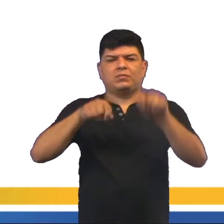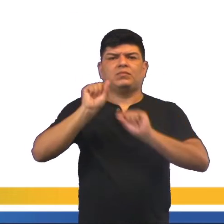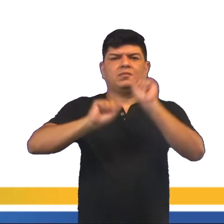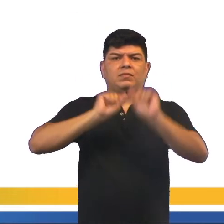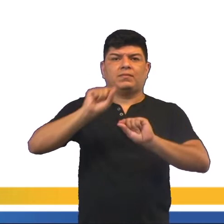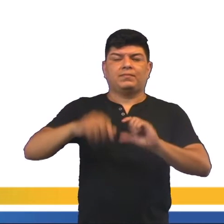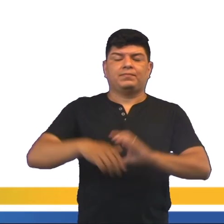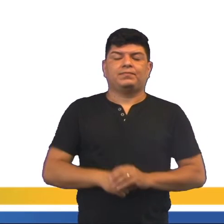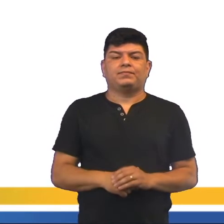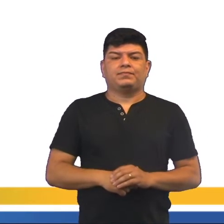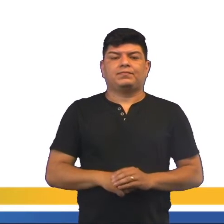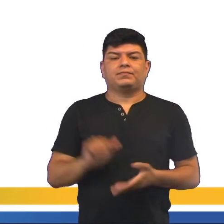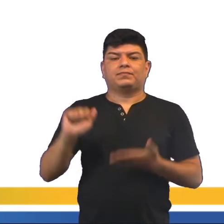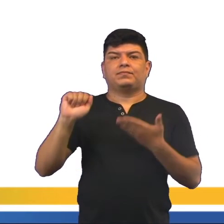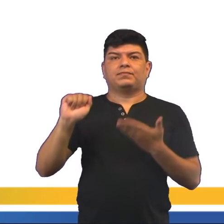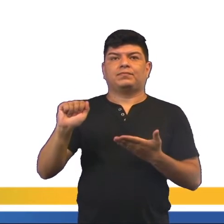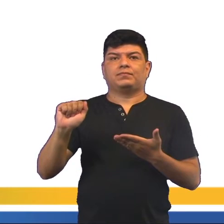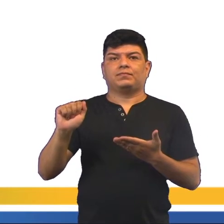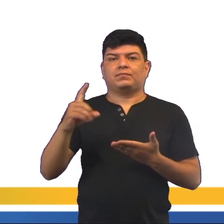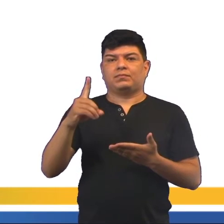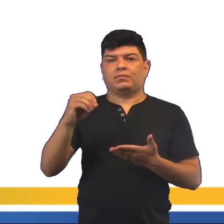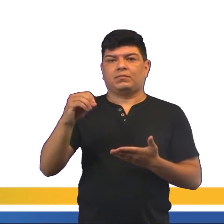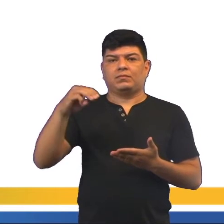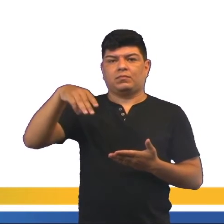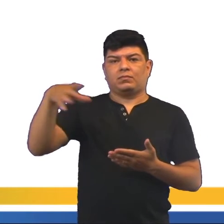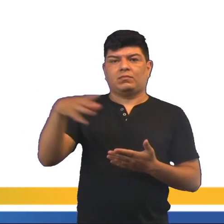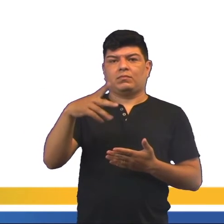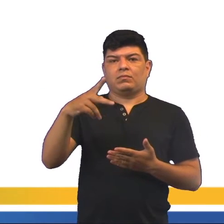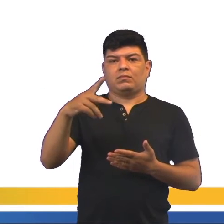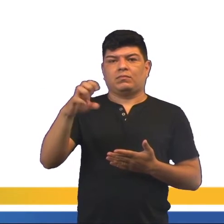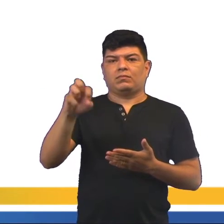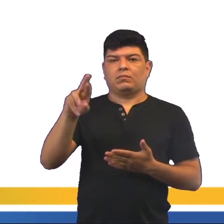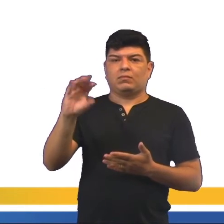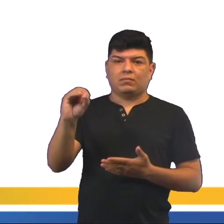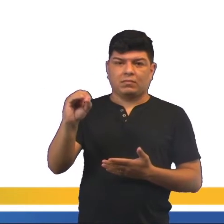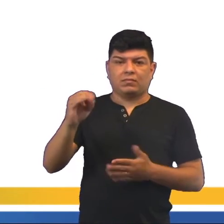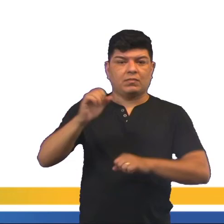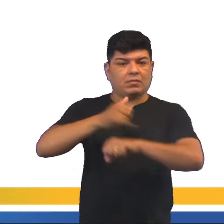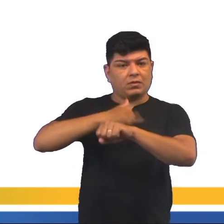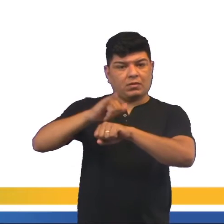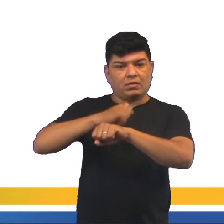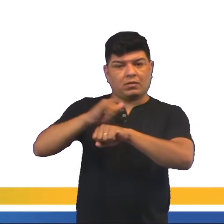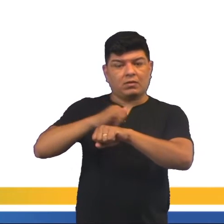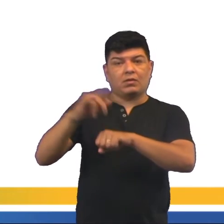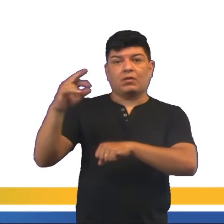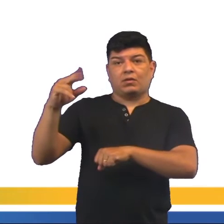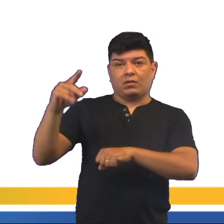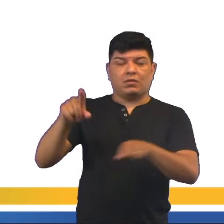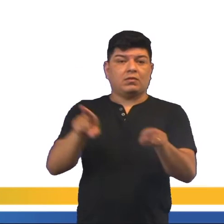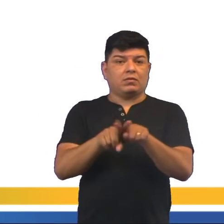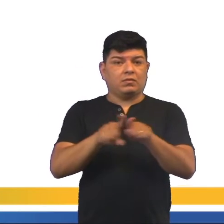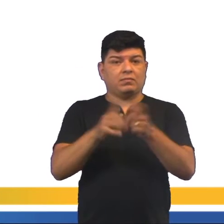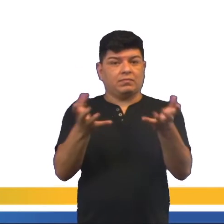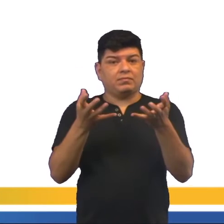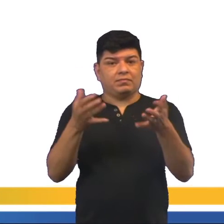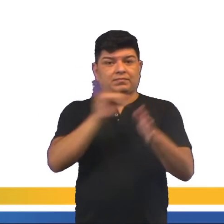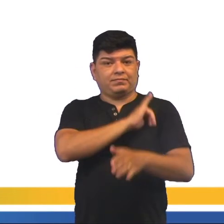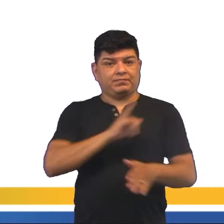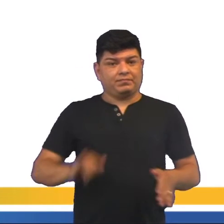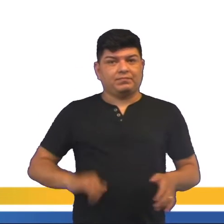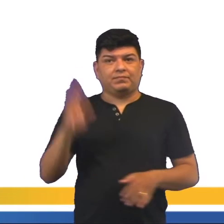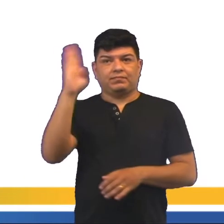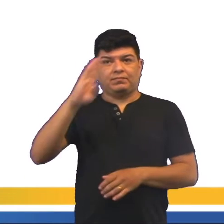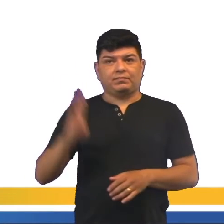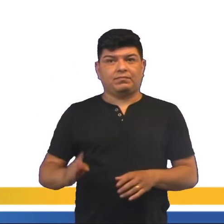dizer que D. Dom Pedro antecipou-se a estratégia de seu irmão, Dom Miguel, que também queria ser imperador do